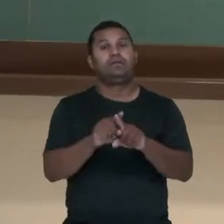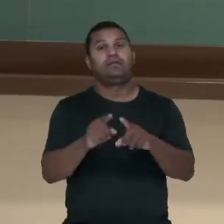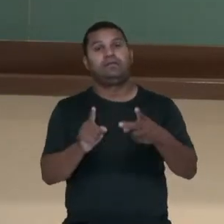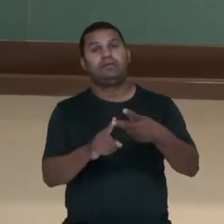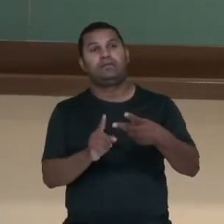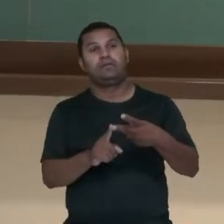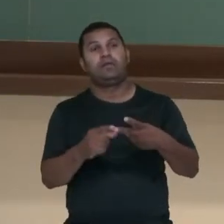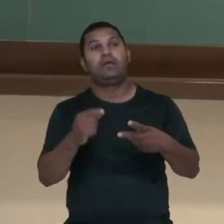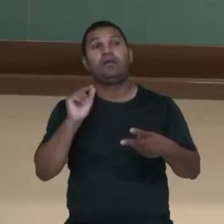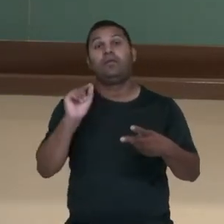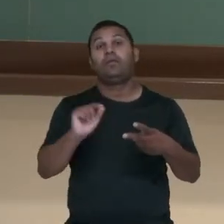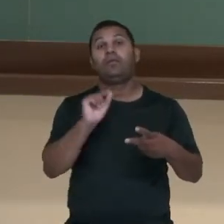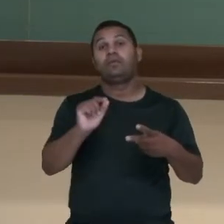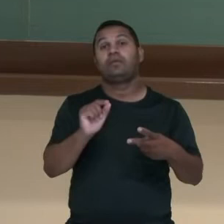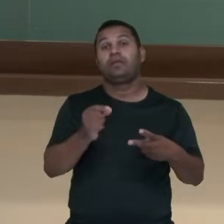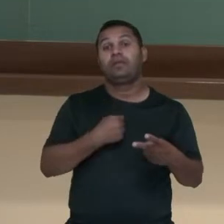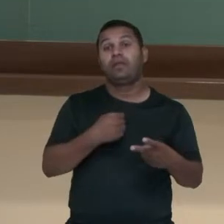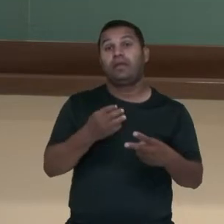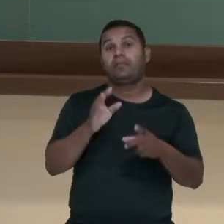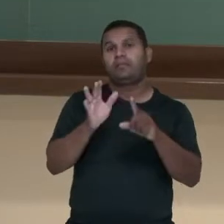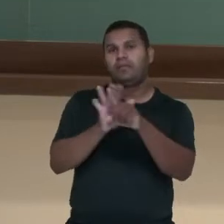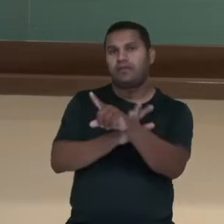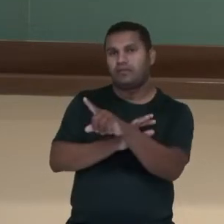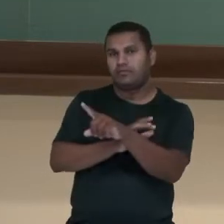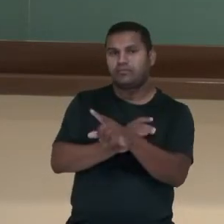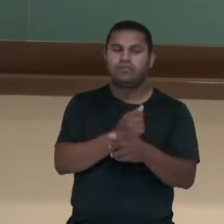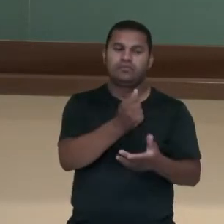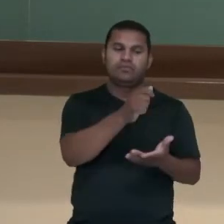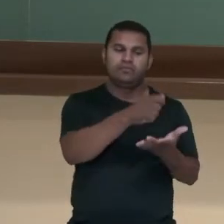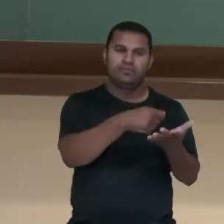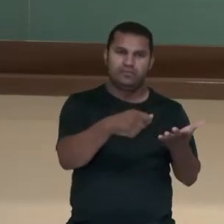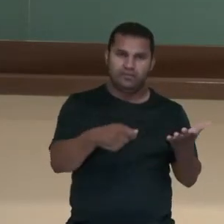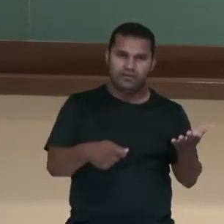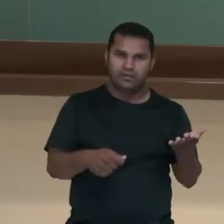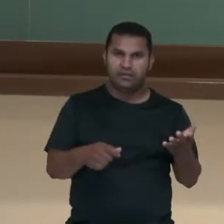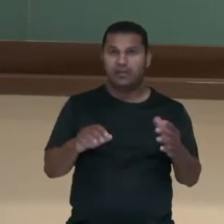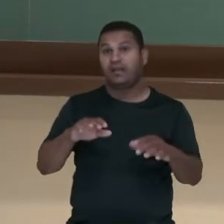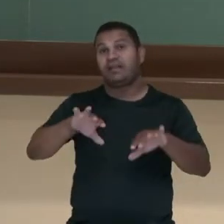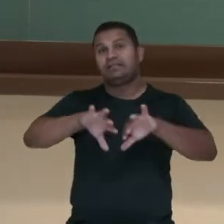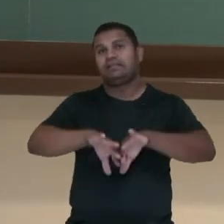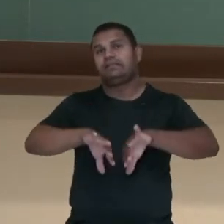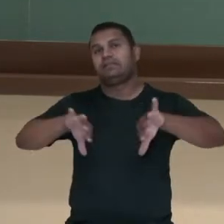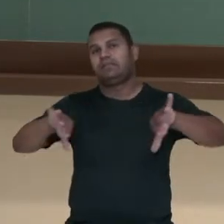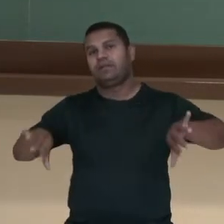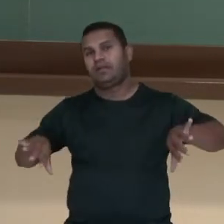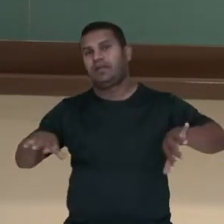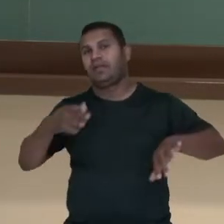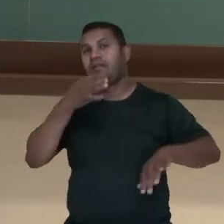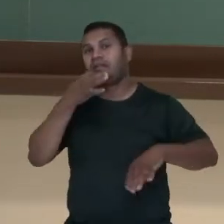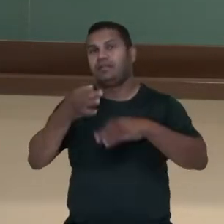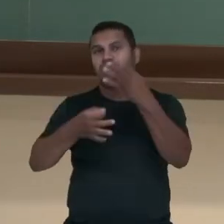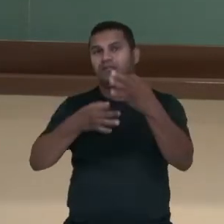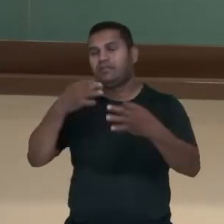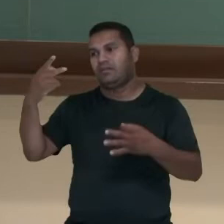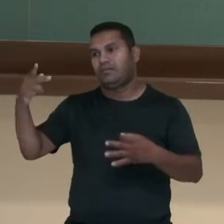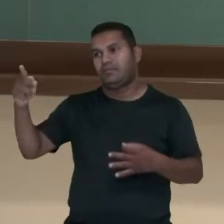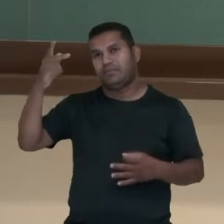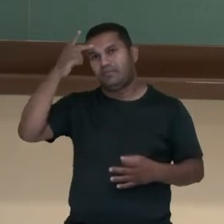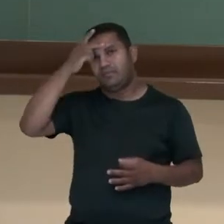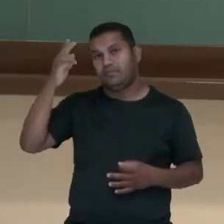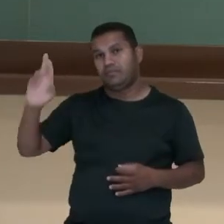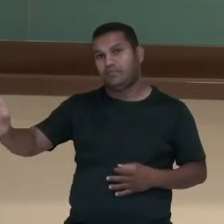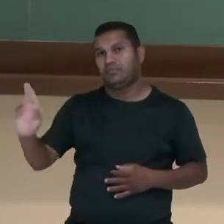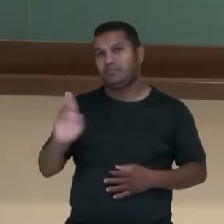e o que é fala do entrevistado, como bem noto aqui, marcado por aspas. A conclusão pode